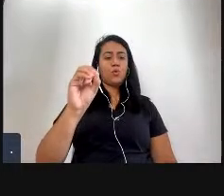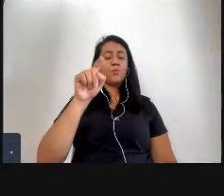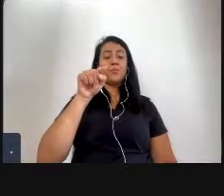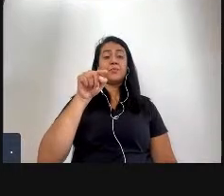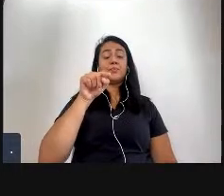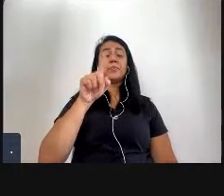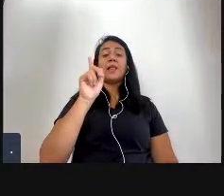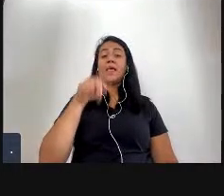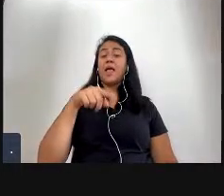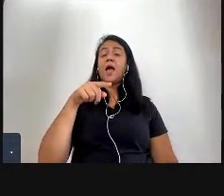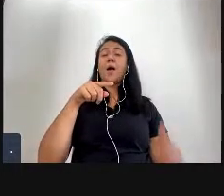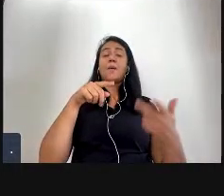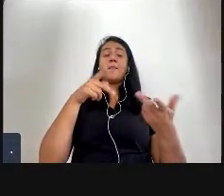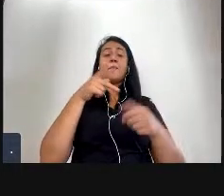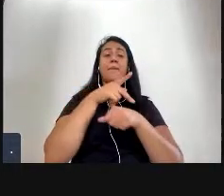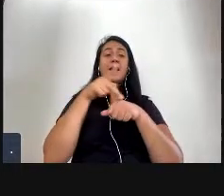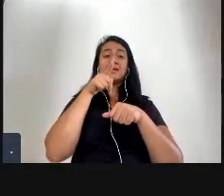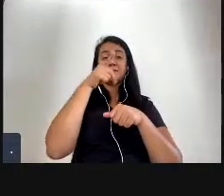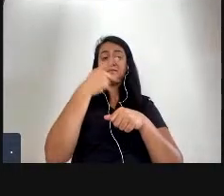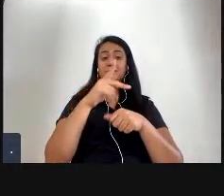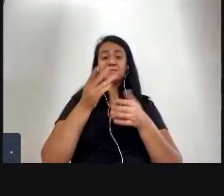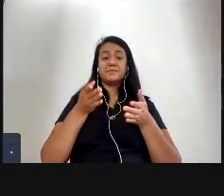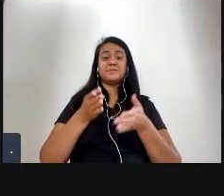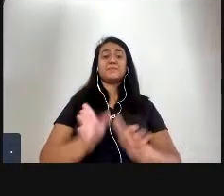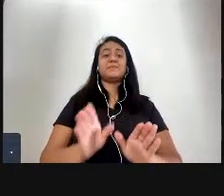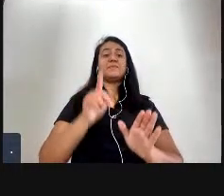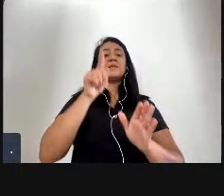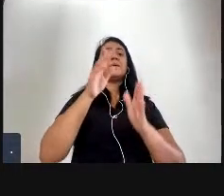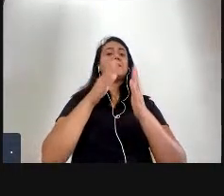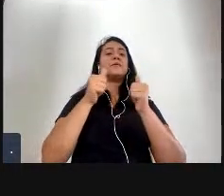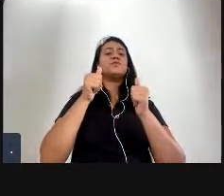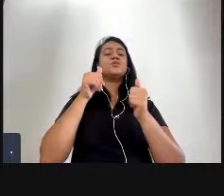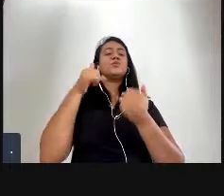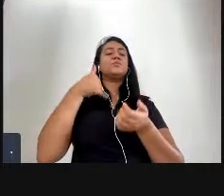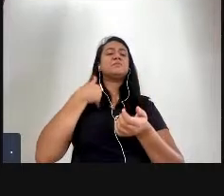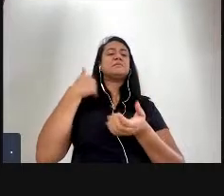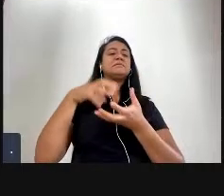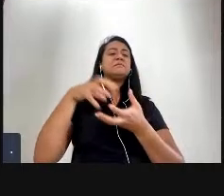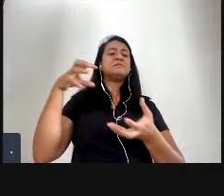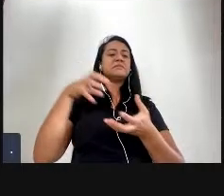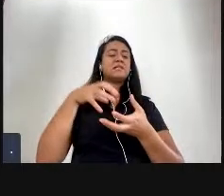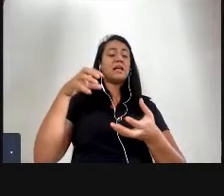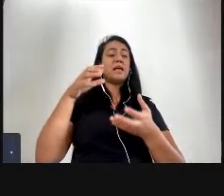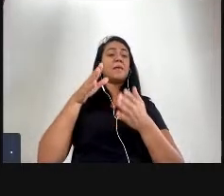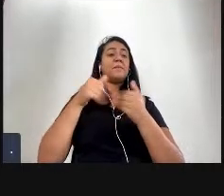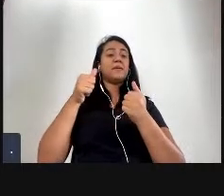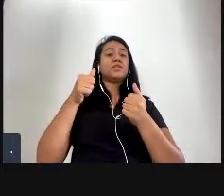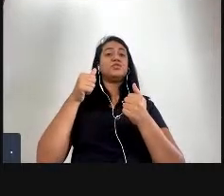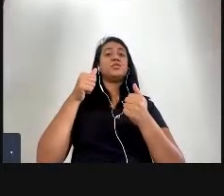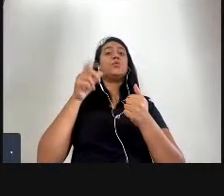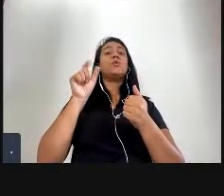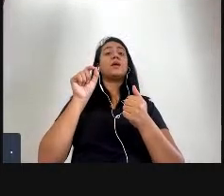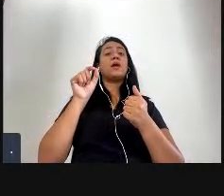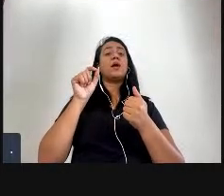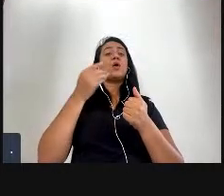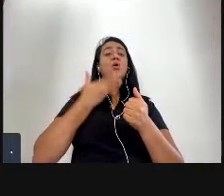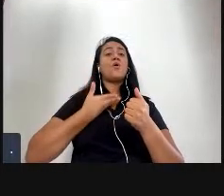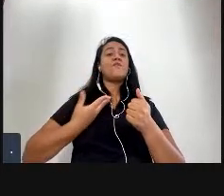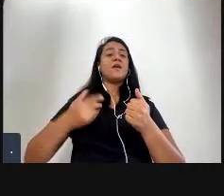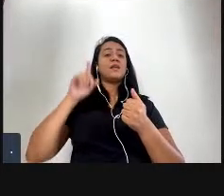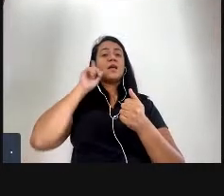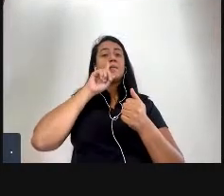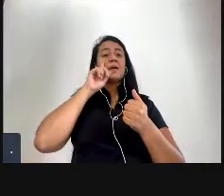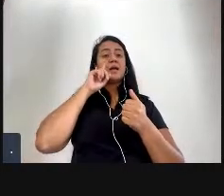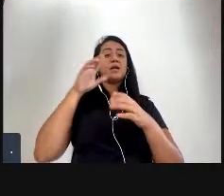vida ele pediu ao governo norte-americano que doasse essa exposição para o país